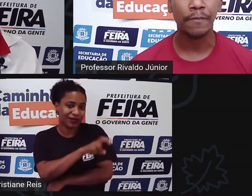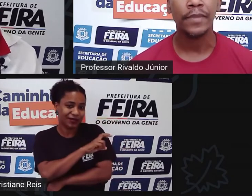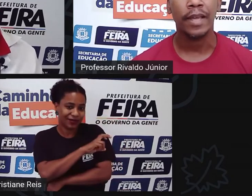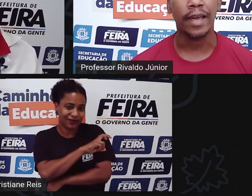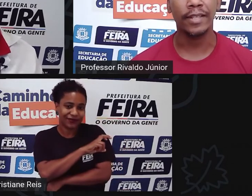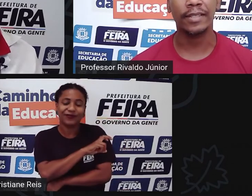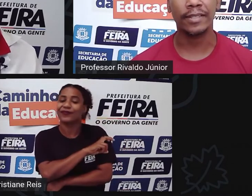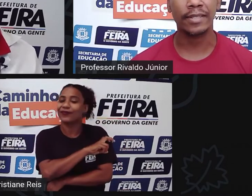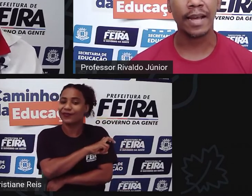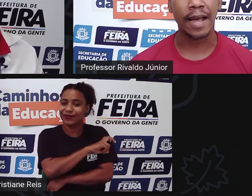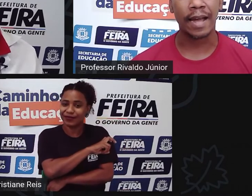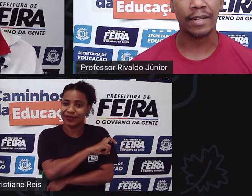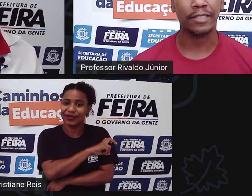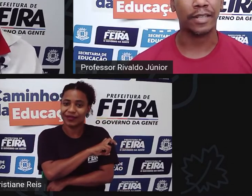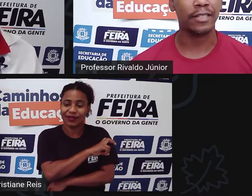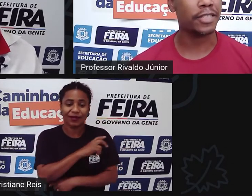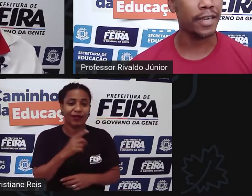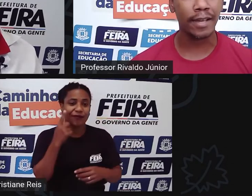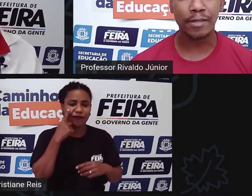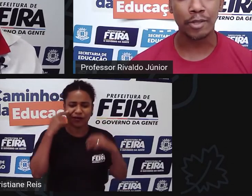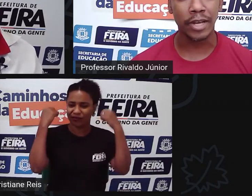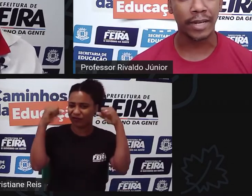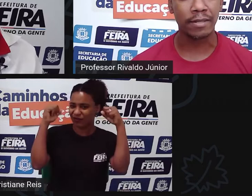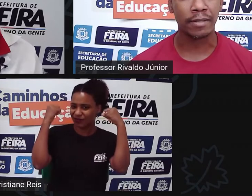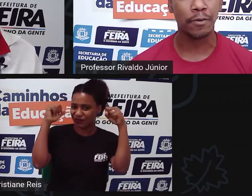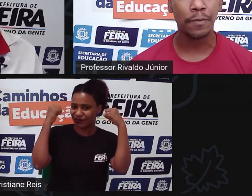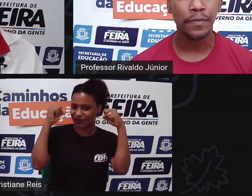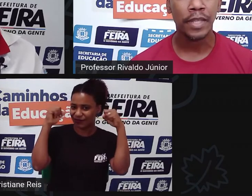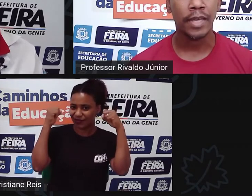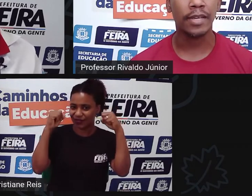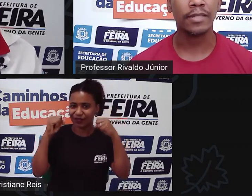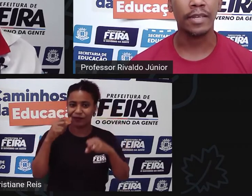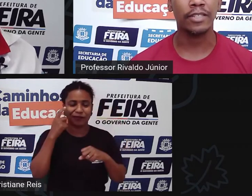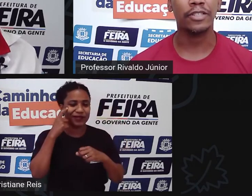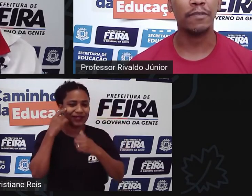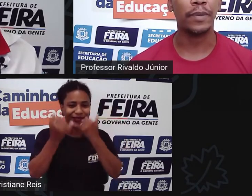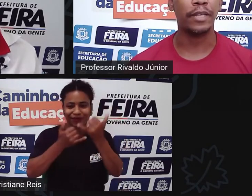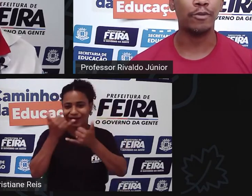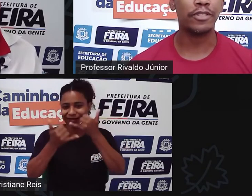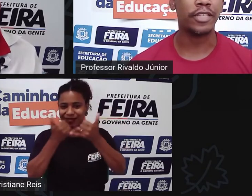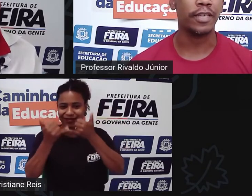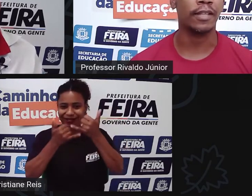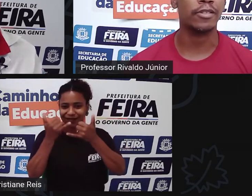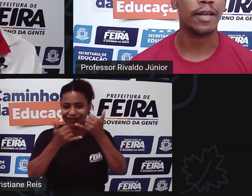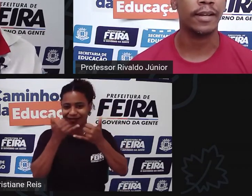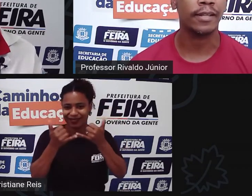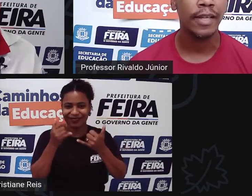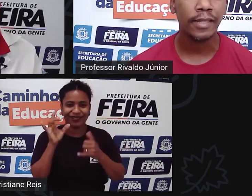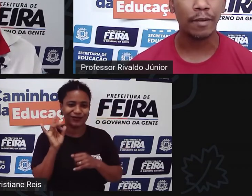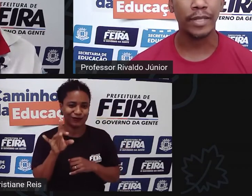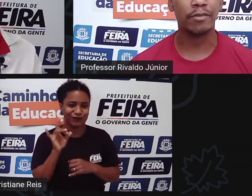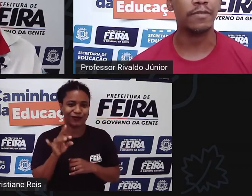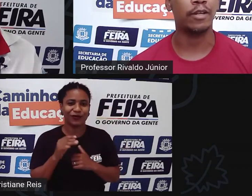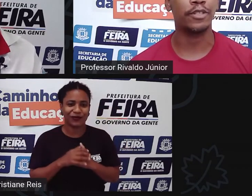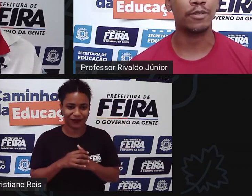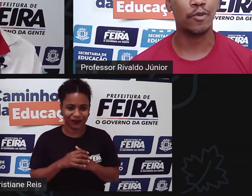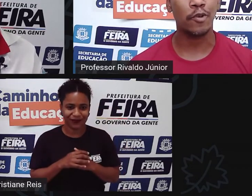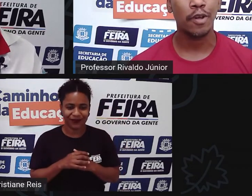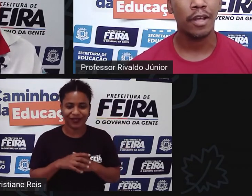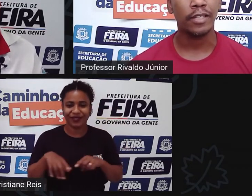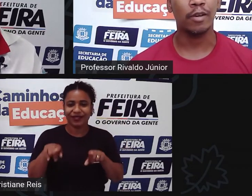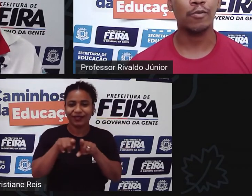física ela ainda traz essa carga lá de trás de que é só recriação e assim a gente teve períodos de que a nossa área também não se